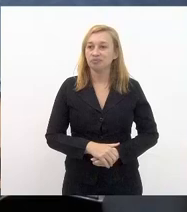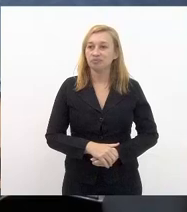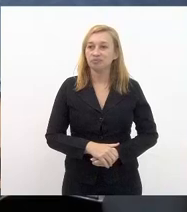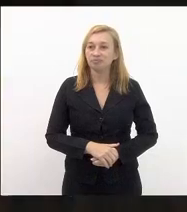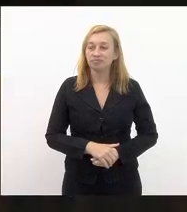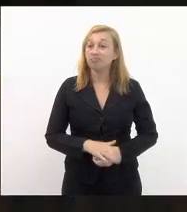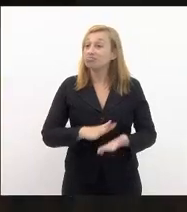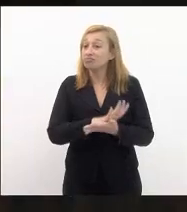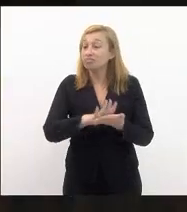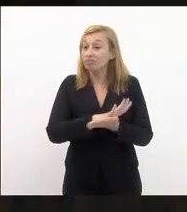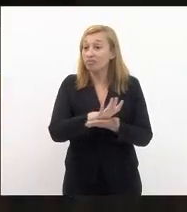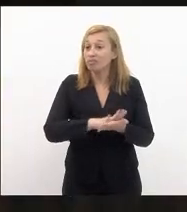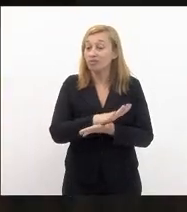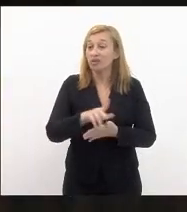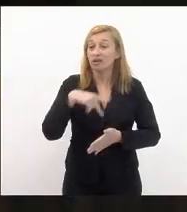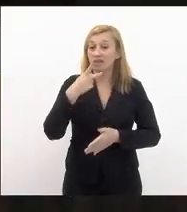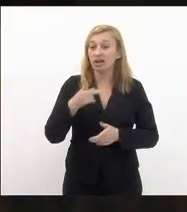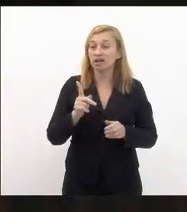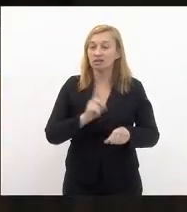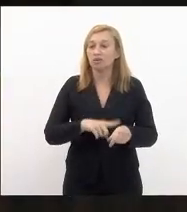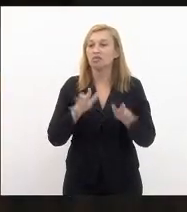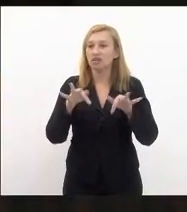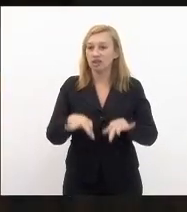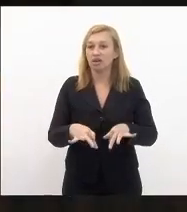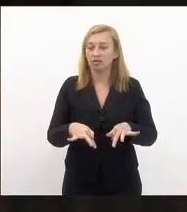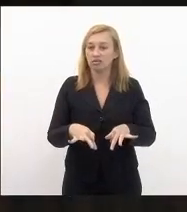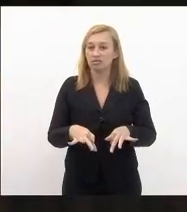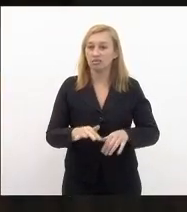nada mais havendo a tratar no expediente final